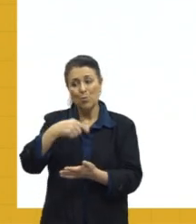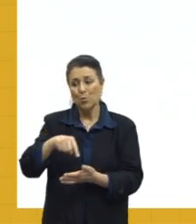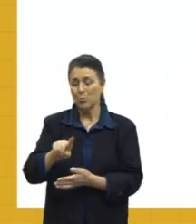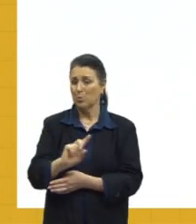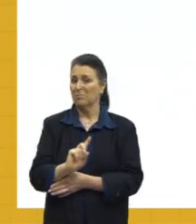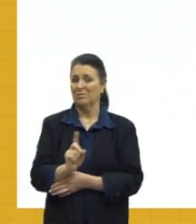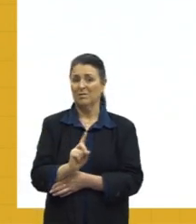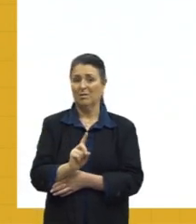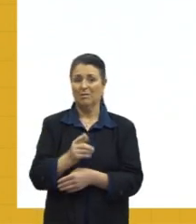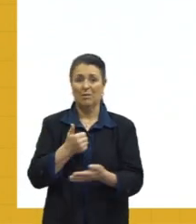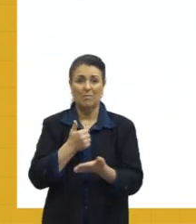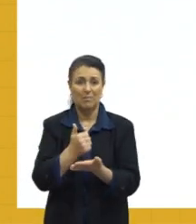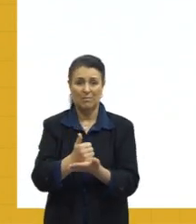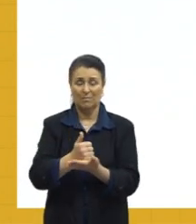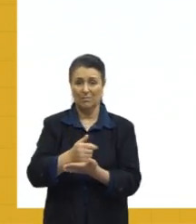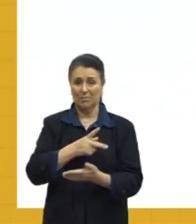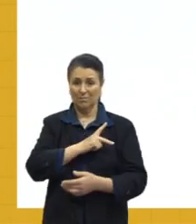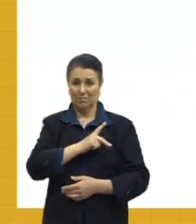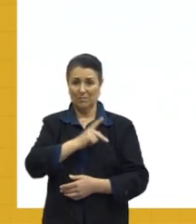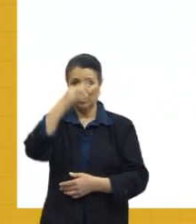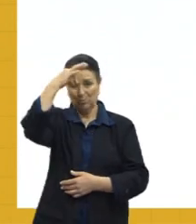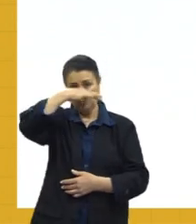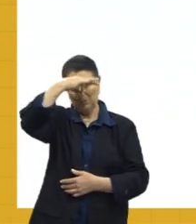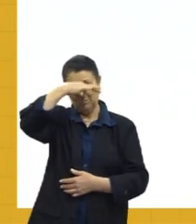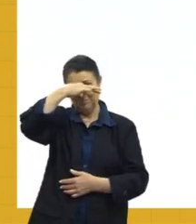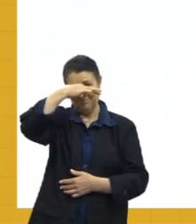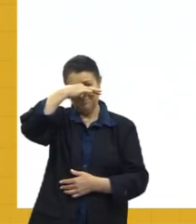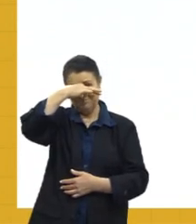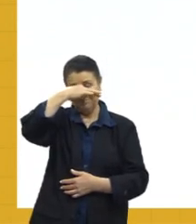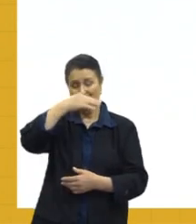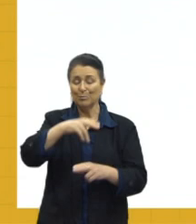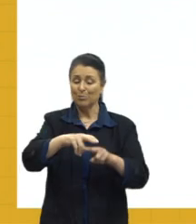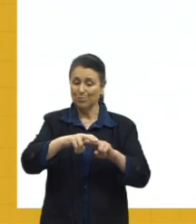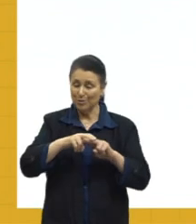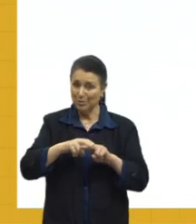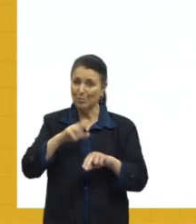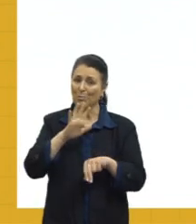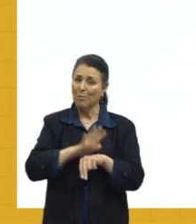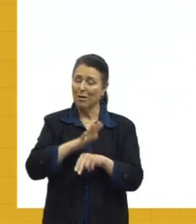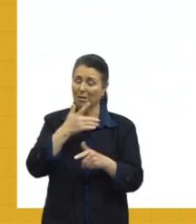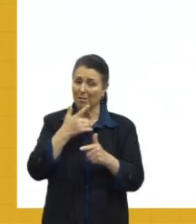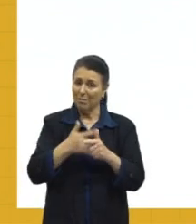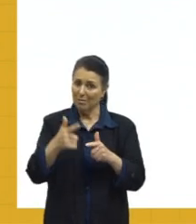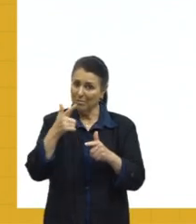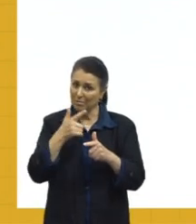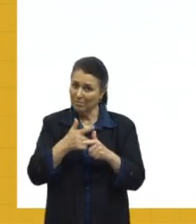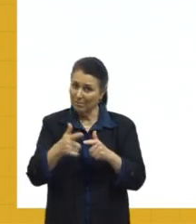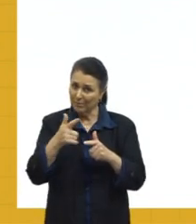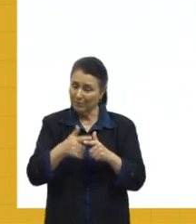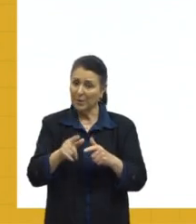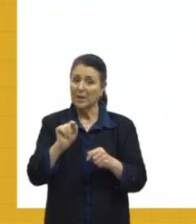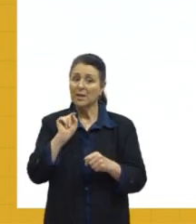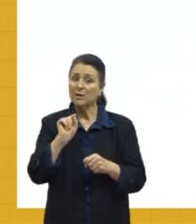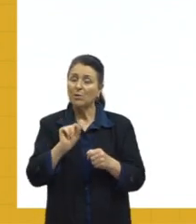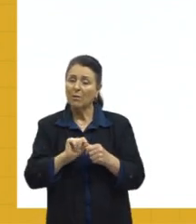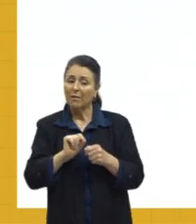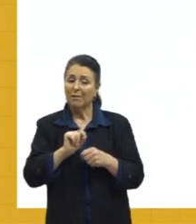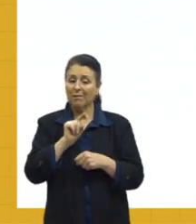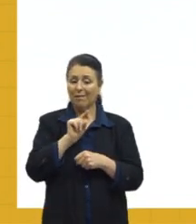que estão ali são ligadas ou compactuam com a ideia dele. Então isso faz com que ele